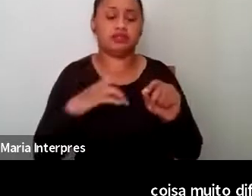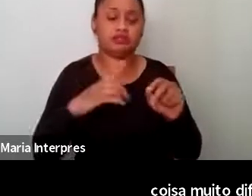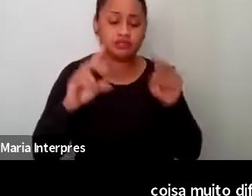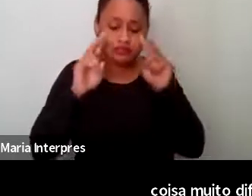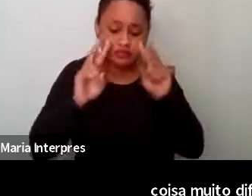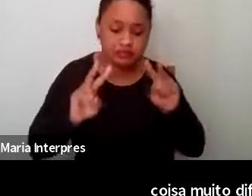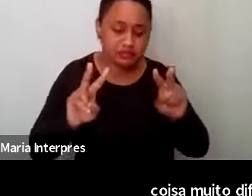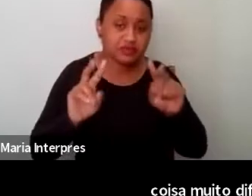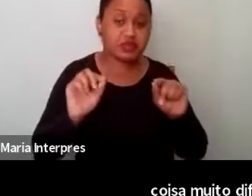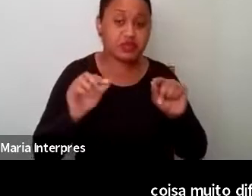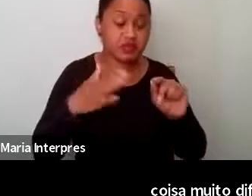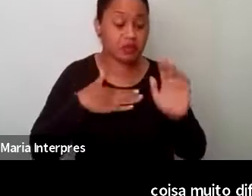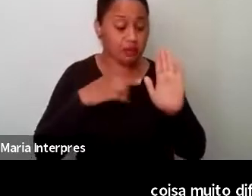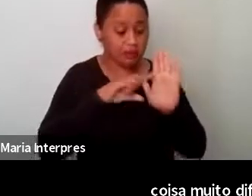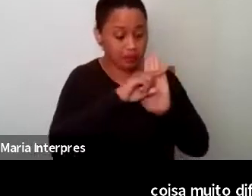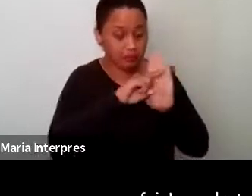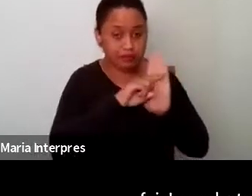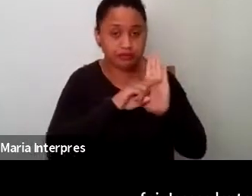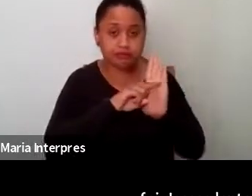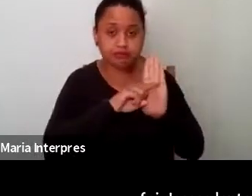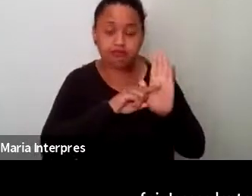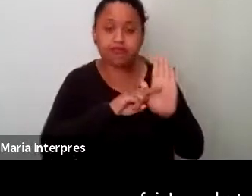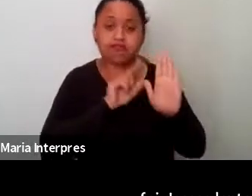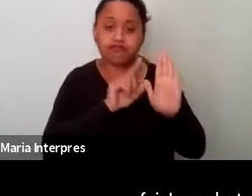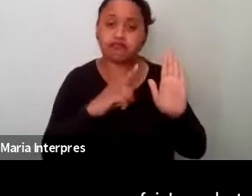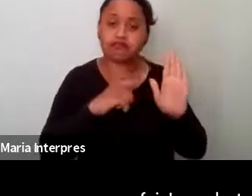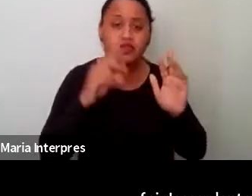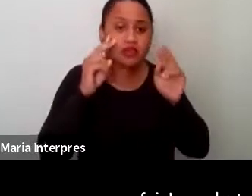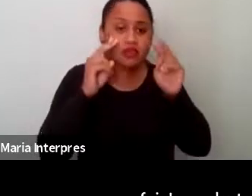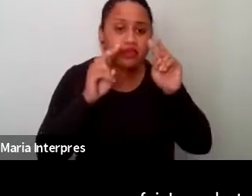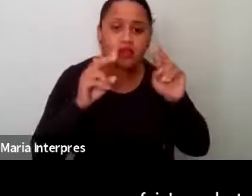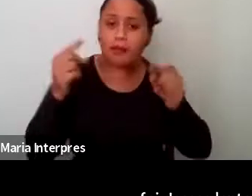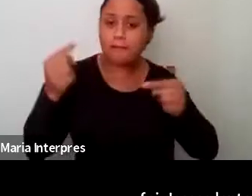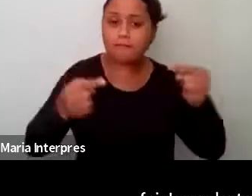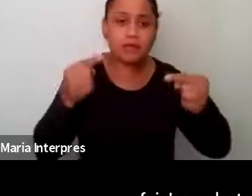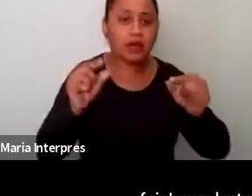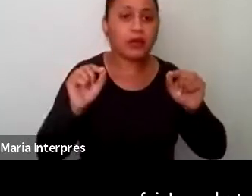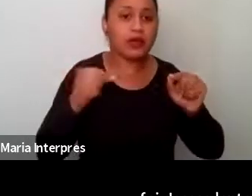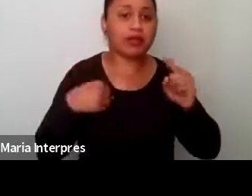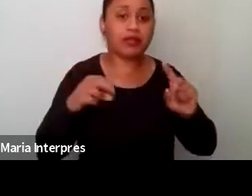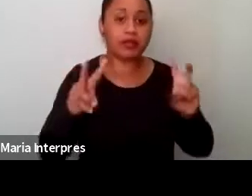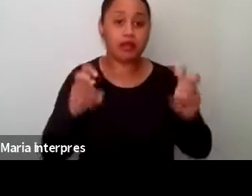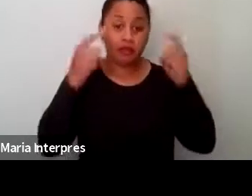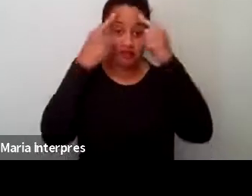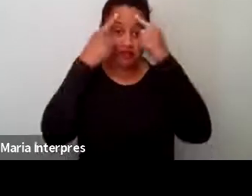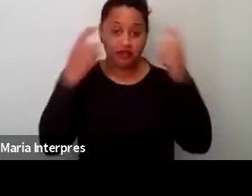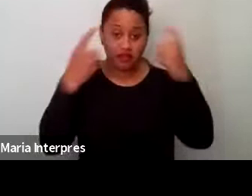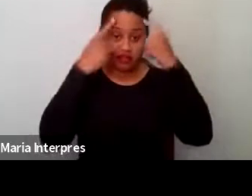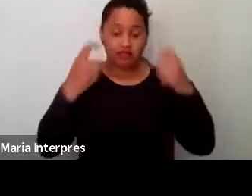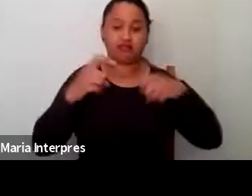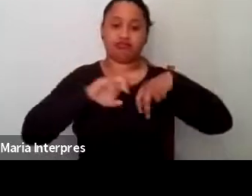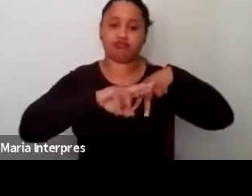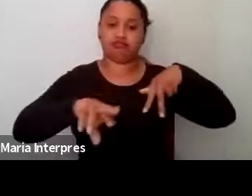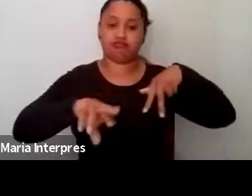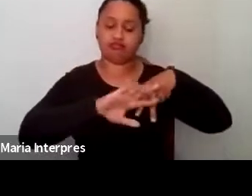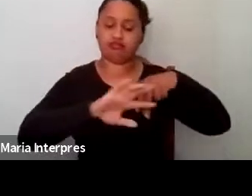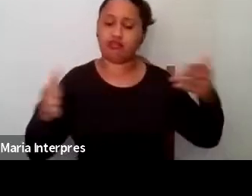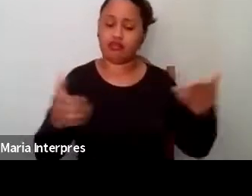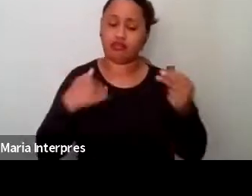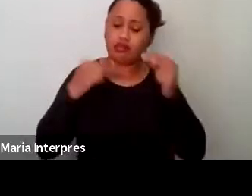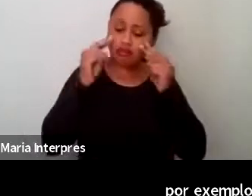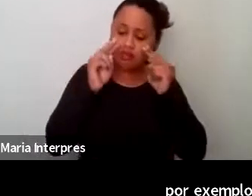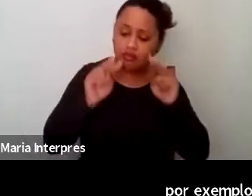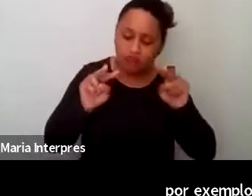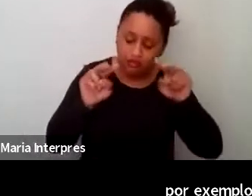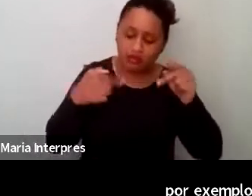como uma pesquisadora que, por exemplo, via todo o debate da violência de gênero e agora olhar para essas